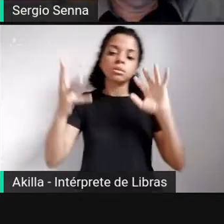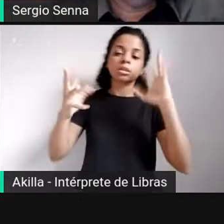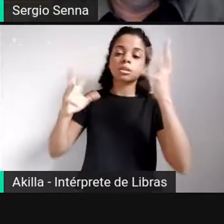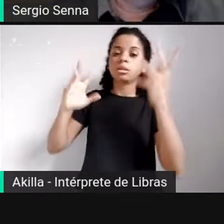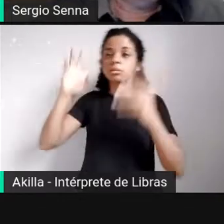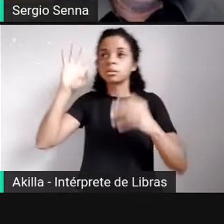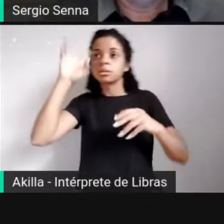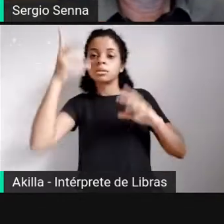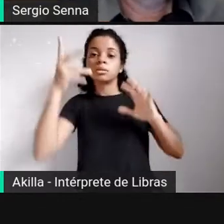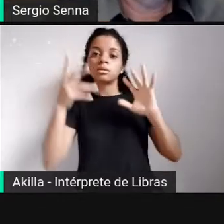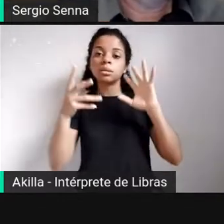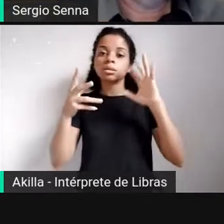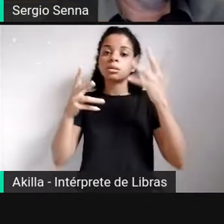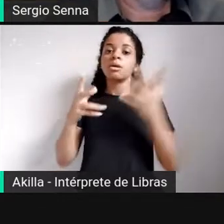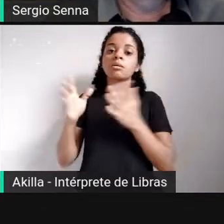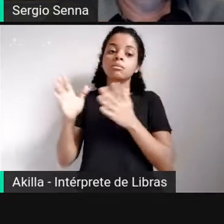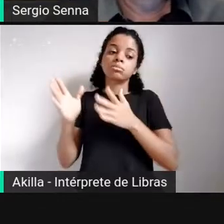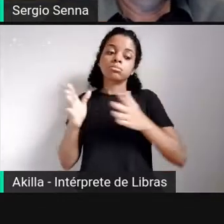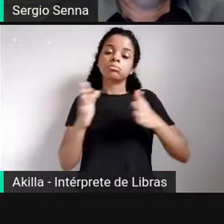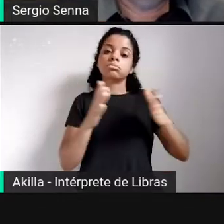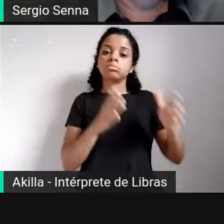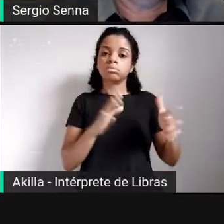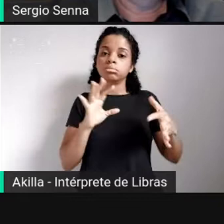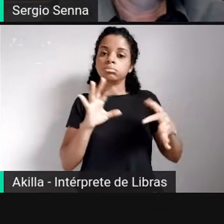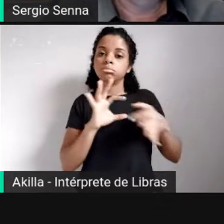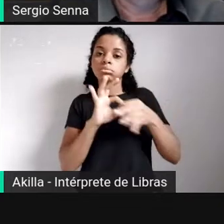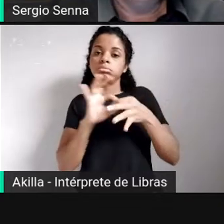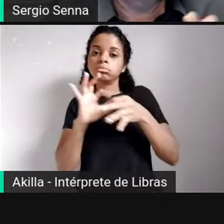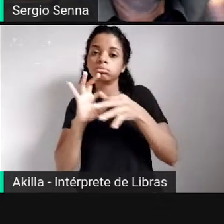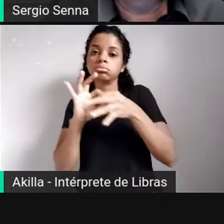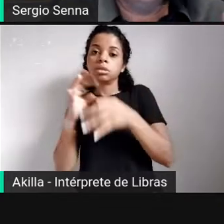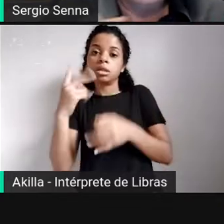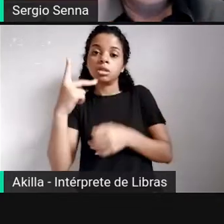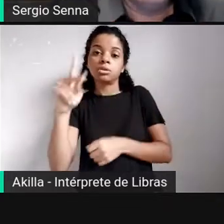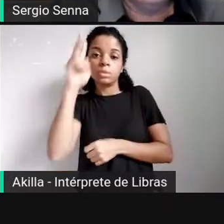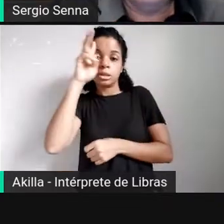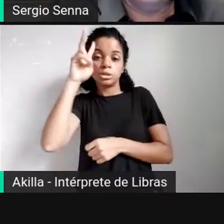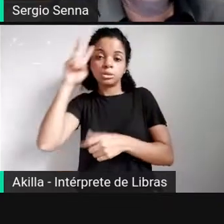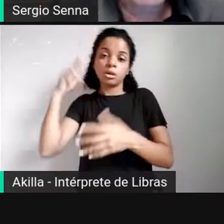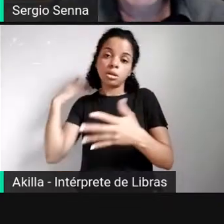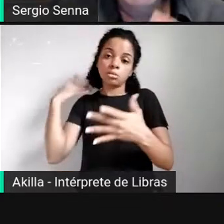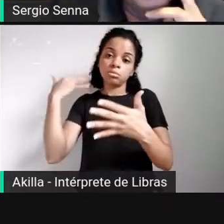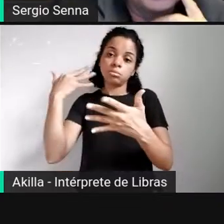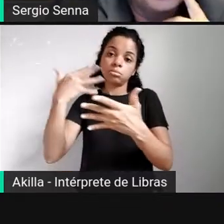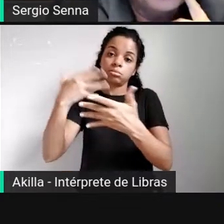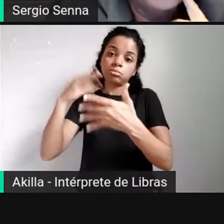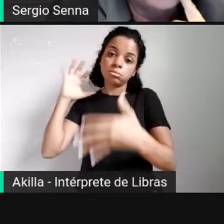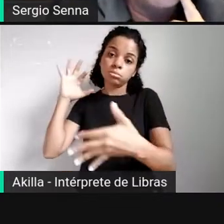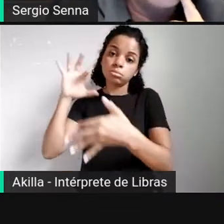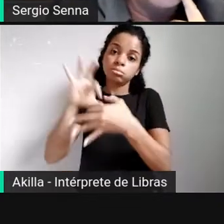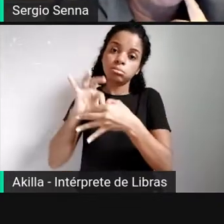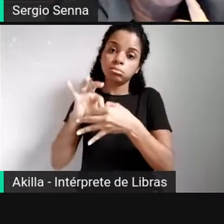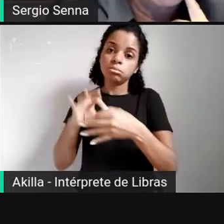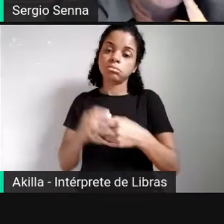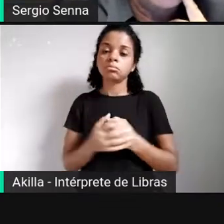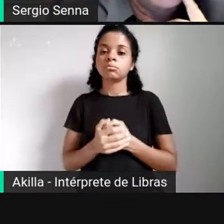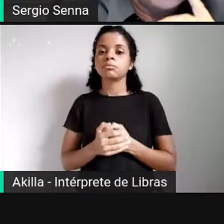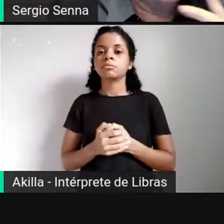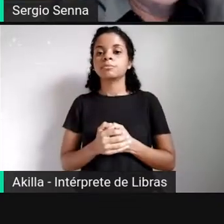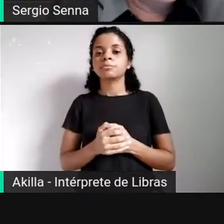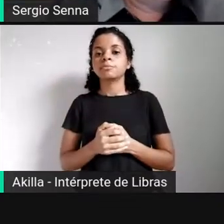se ramificando ao longo da sua história de vida. Basicamente foi para isso que eu coloquei isso aqui.